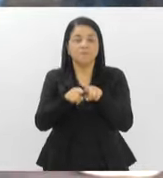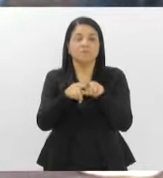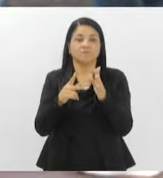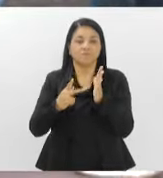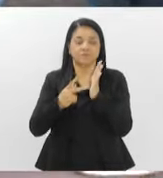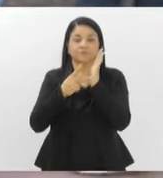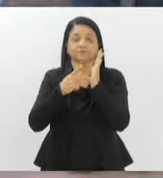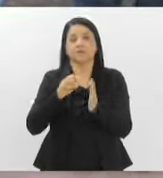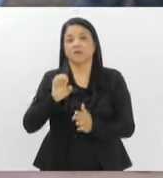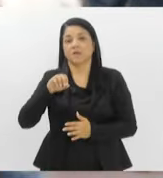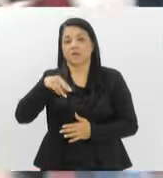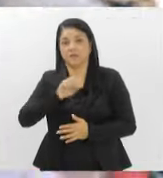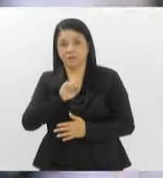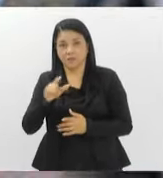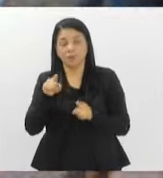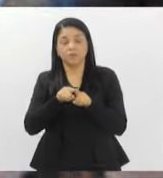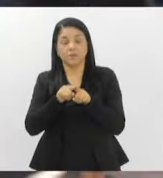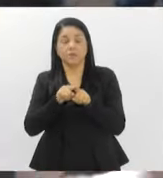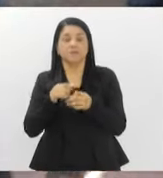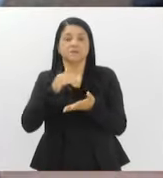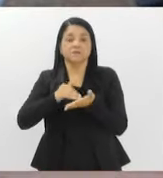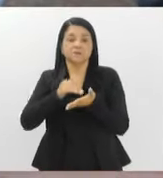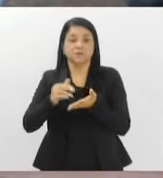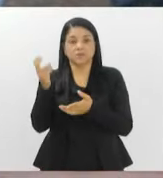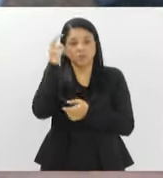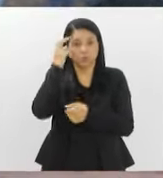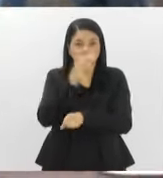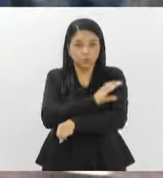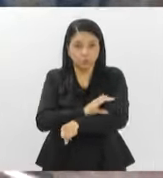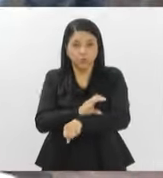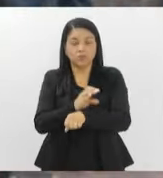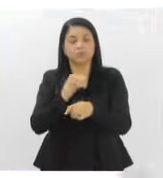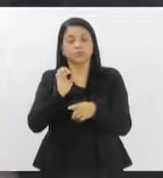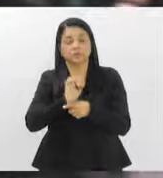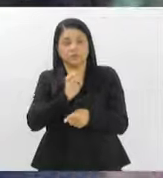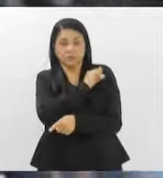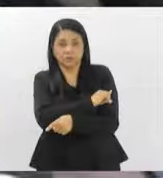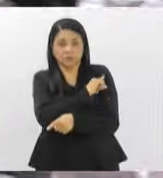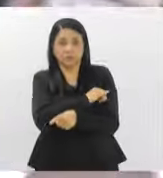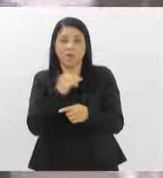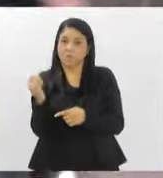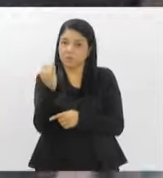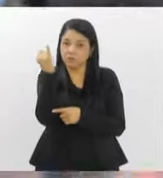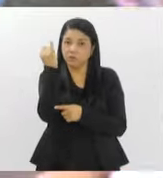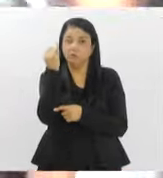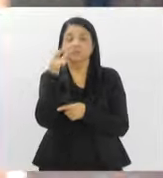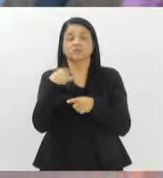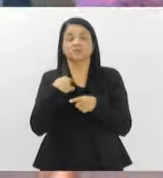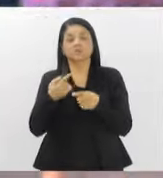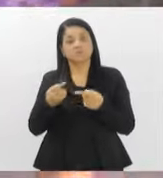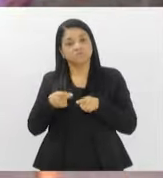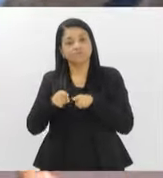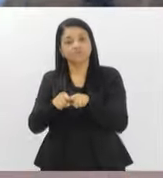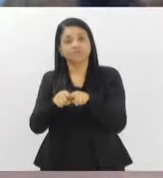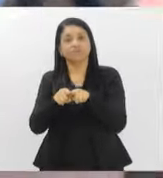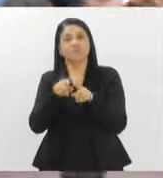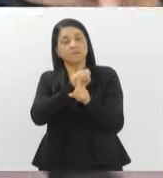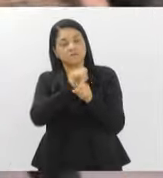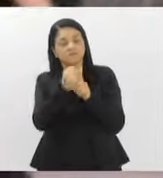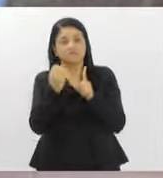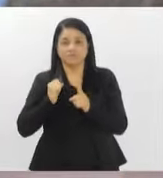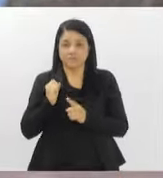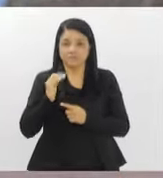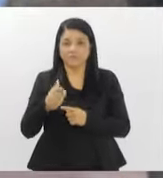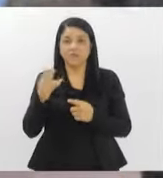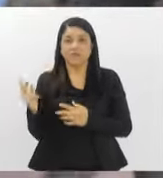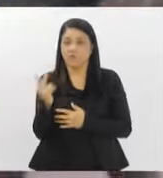Cultura, da Secretaria de Cultura do Estado do Rio de Janeiro. Então, isso também é uma ferramenta importante. Existe a contrapartida social, que são essas ações que